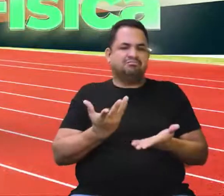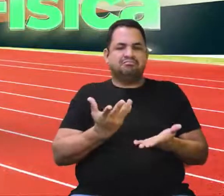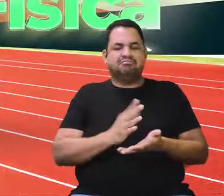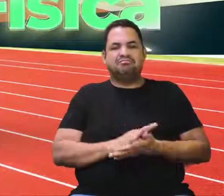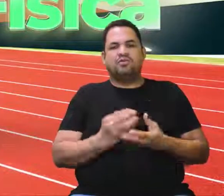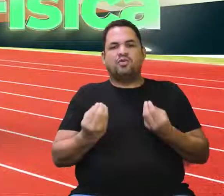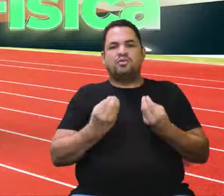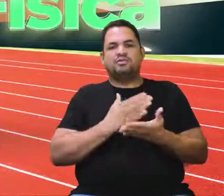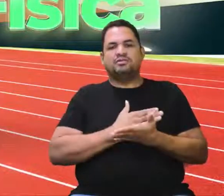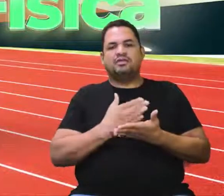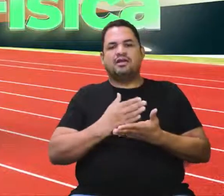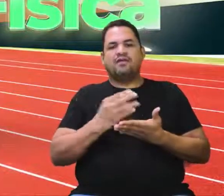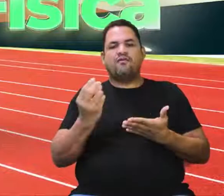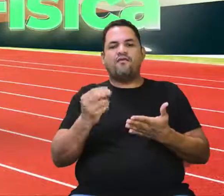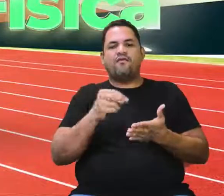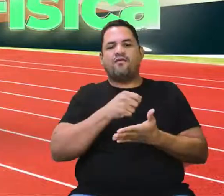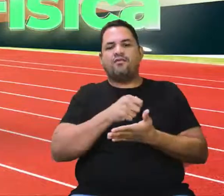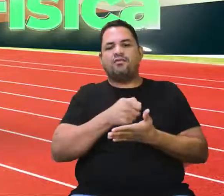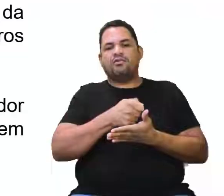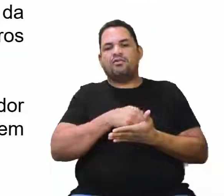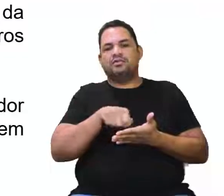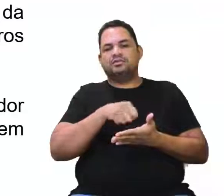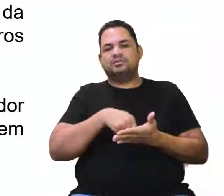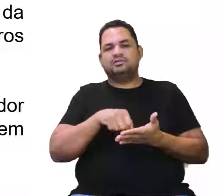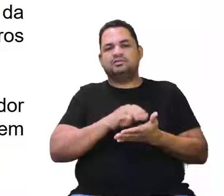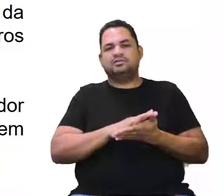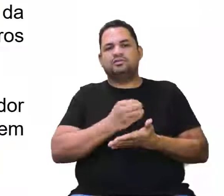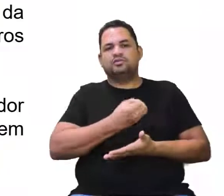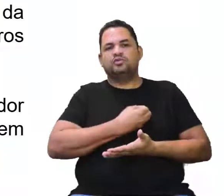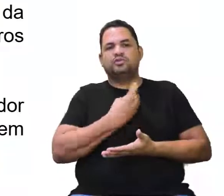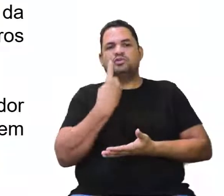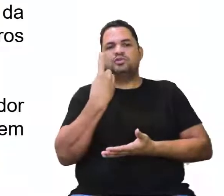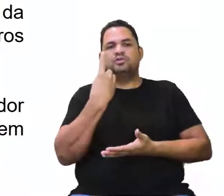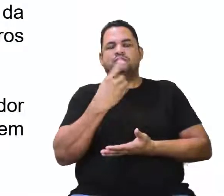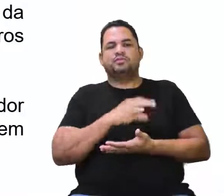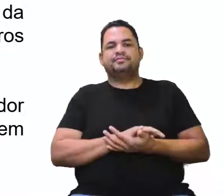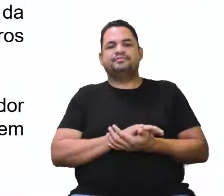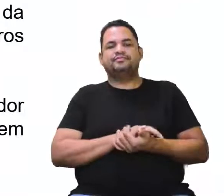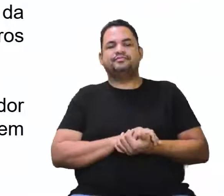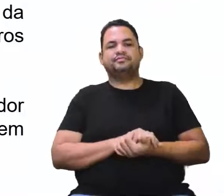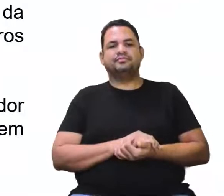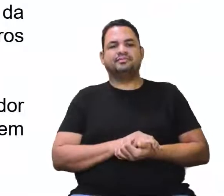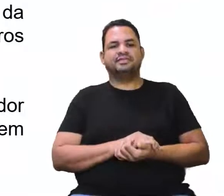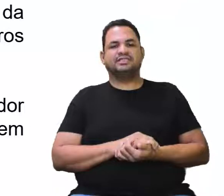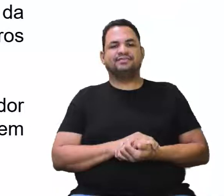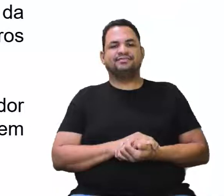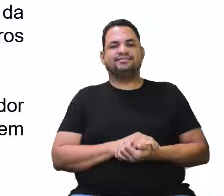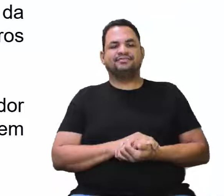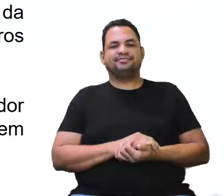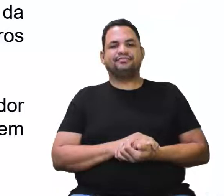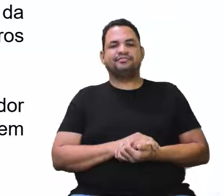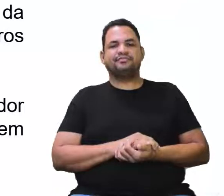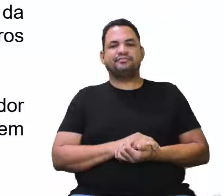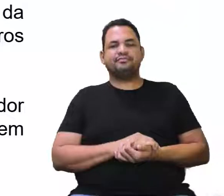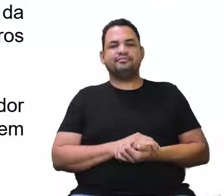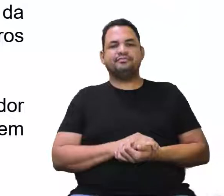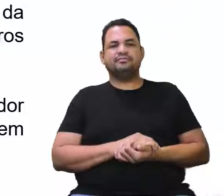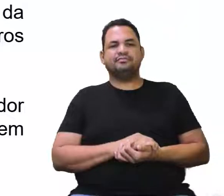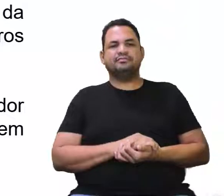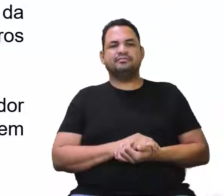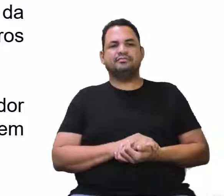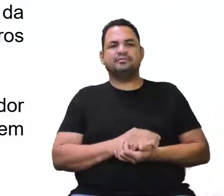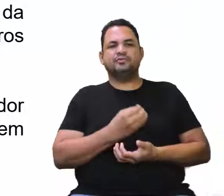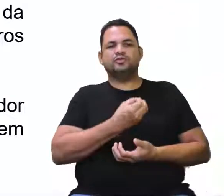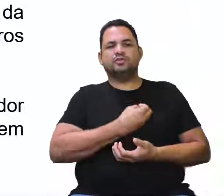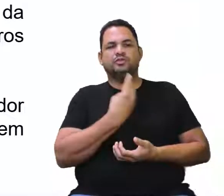agora. Vamos começar a correção. Questão 1. Acompanha comigo. Sobre a questão 1, vamos lá, né, professora? Vamos